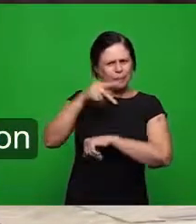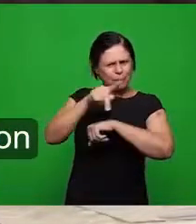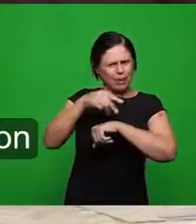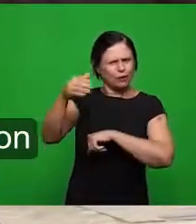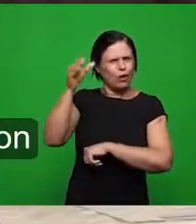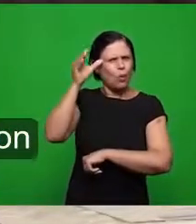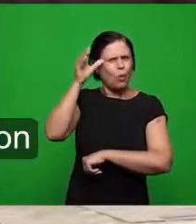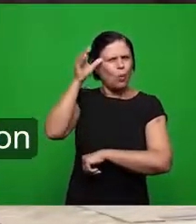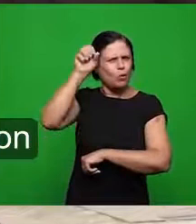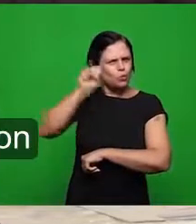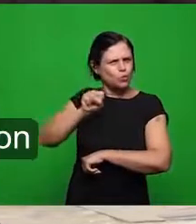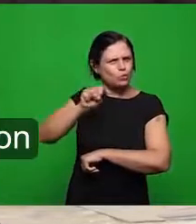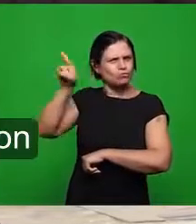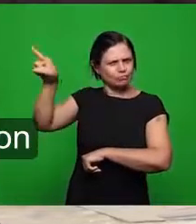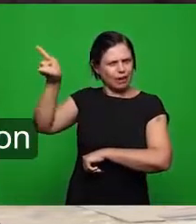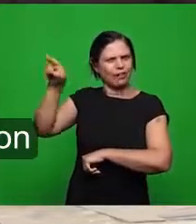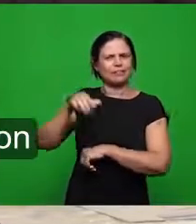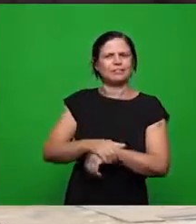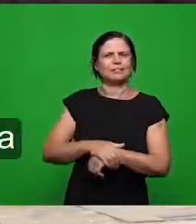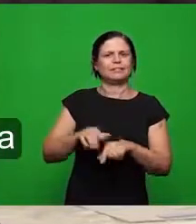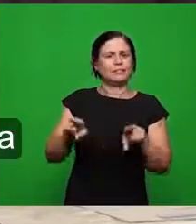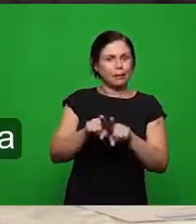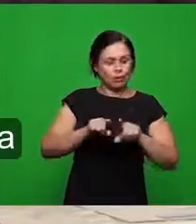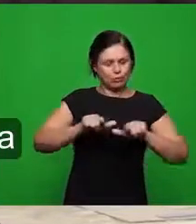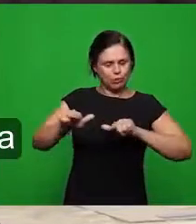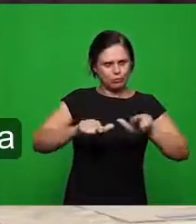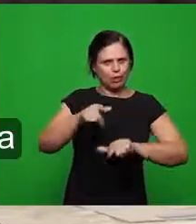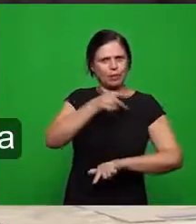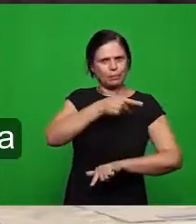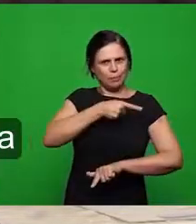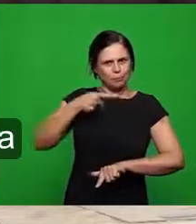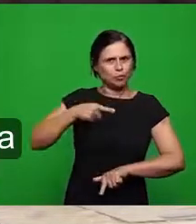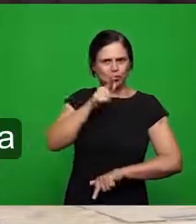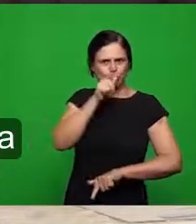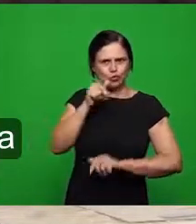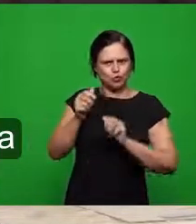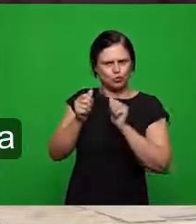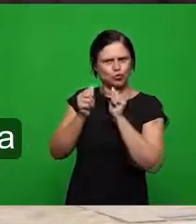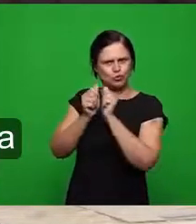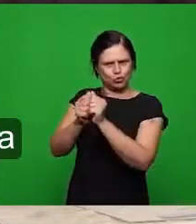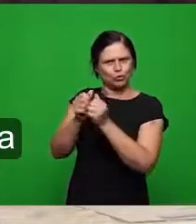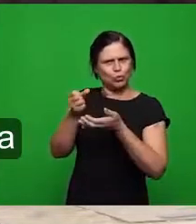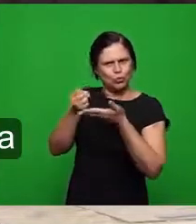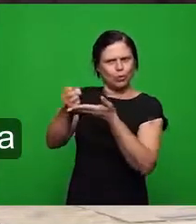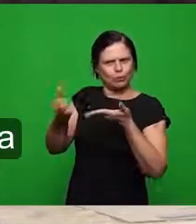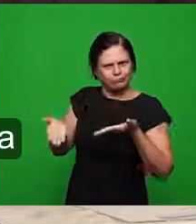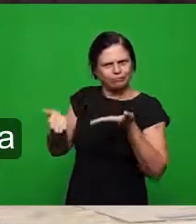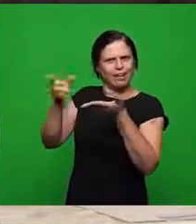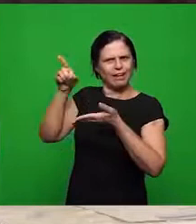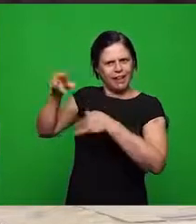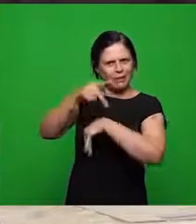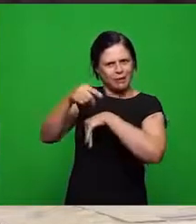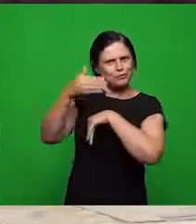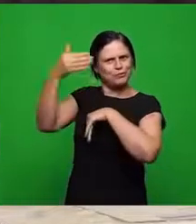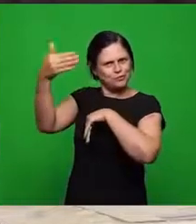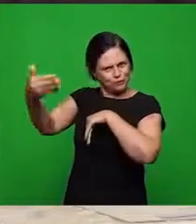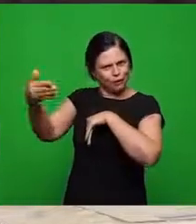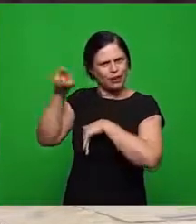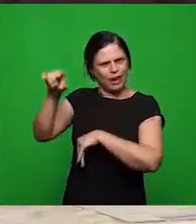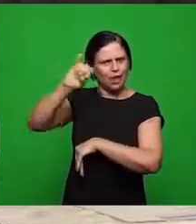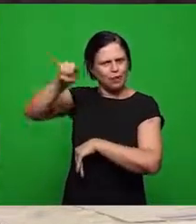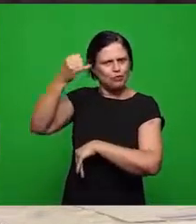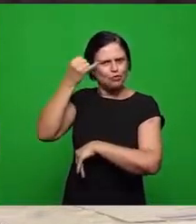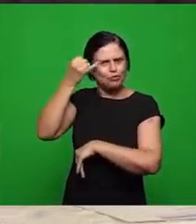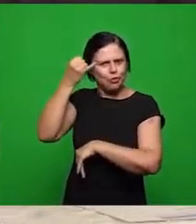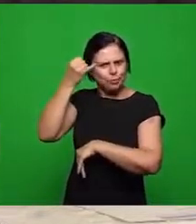Coreia e o trabalho que o Pastor Gilson esteve lá ele com o Pastor David na Coreia do Sul juntamente ali no Japão